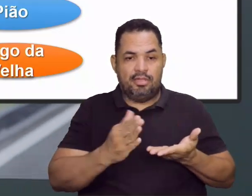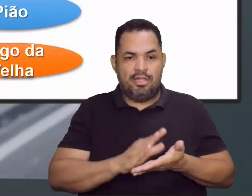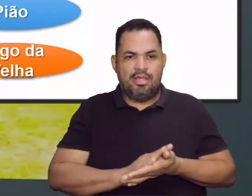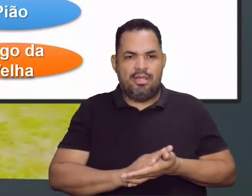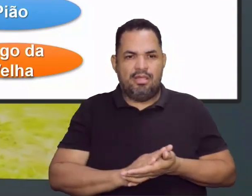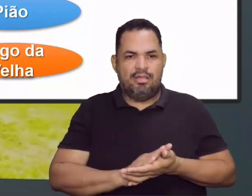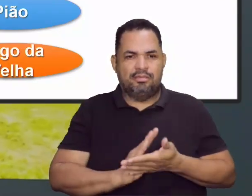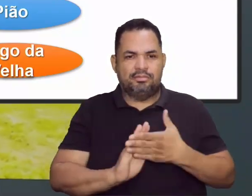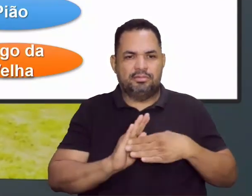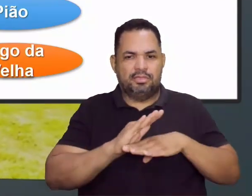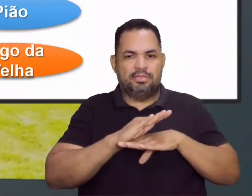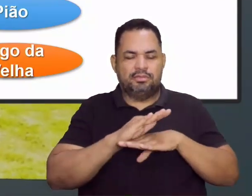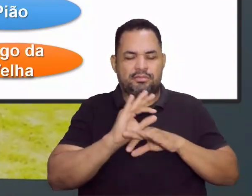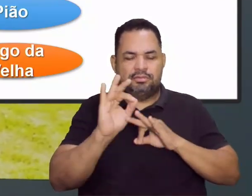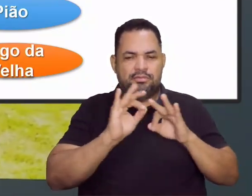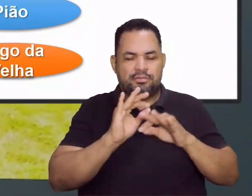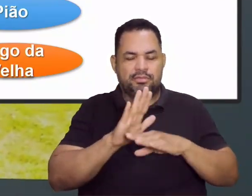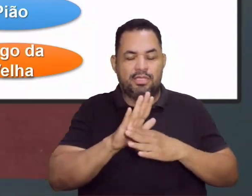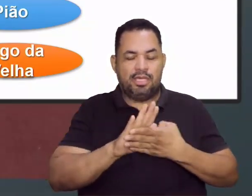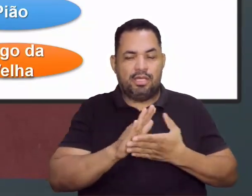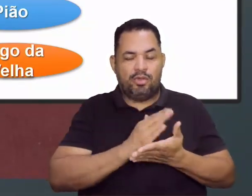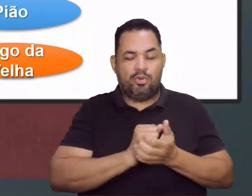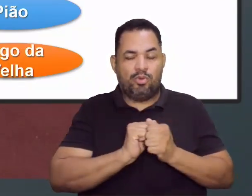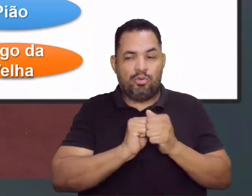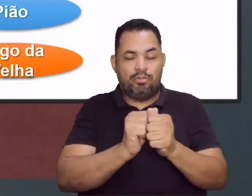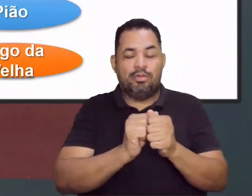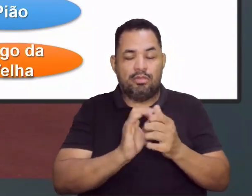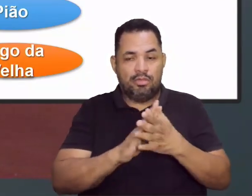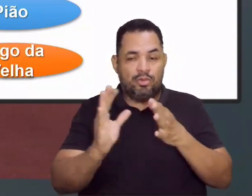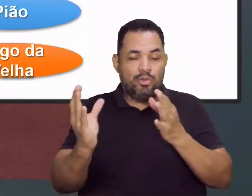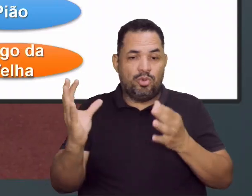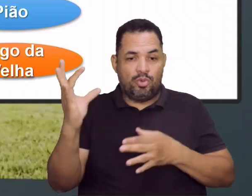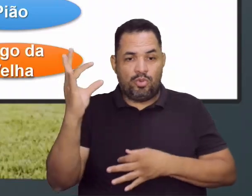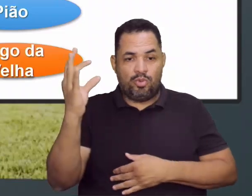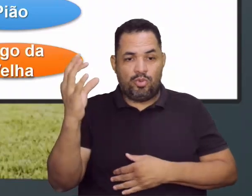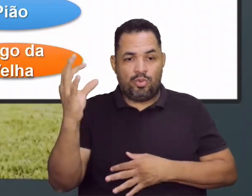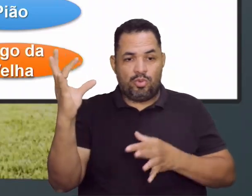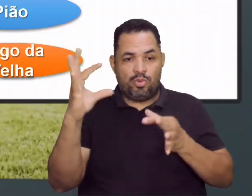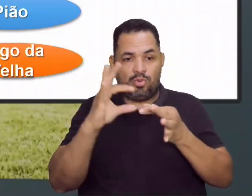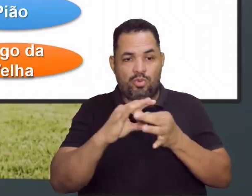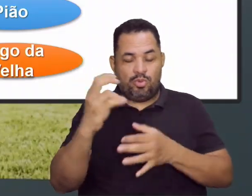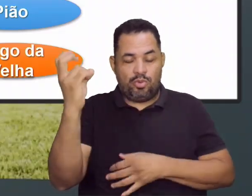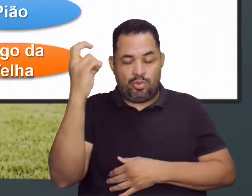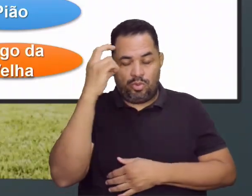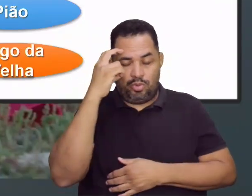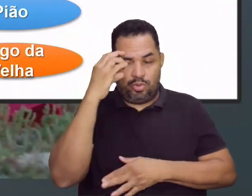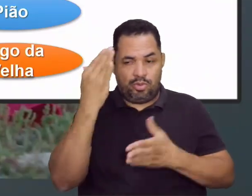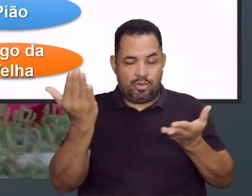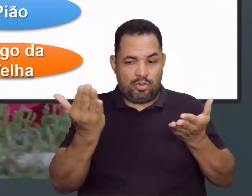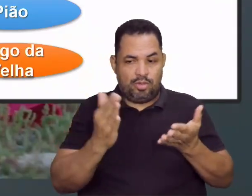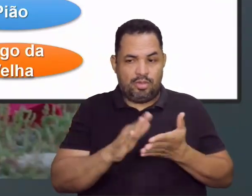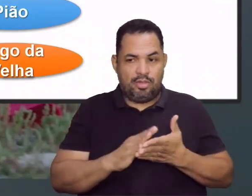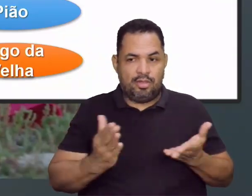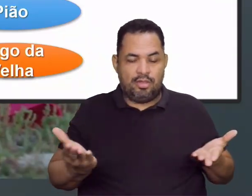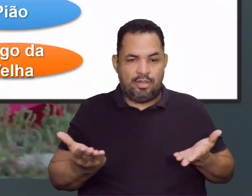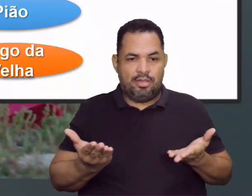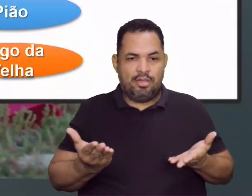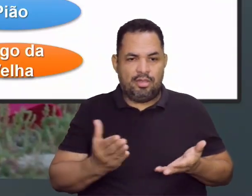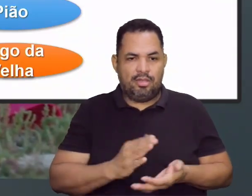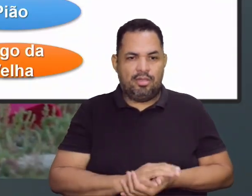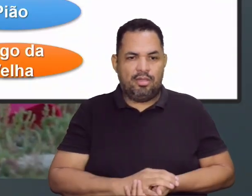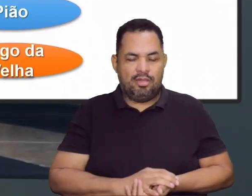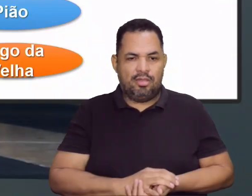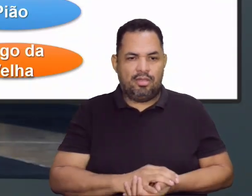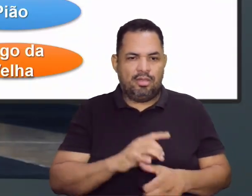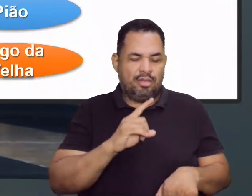aí que acompanham a gente nesse contexto cultural. e aí dentro desse contexto cultural agora vem o